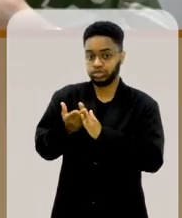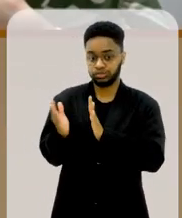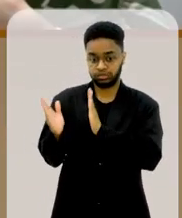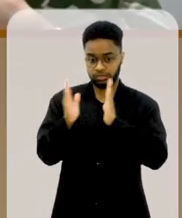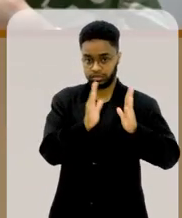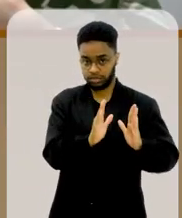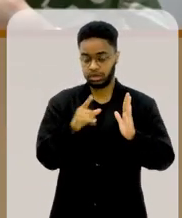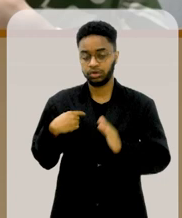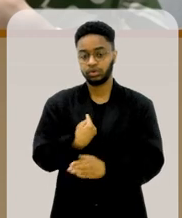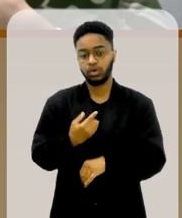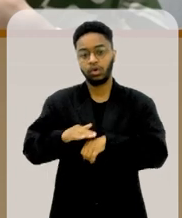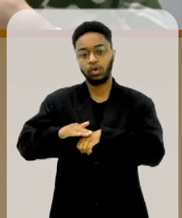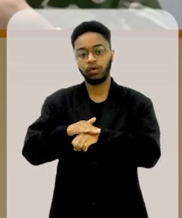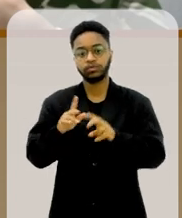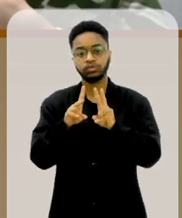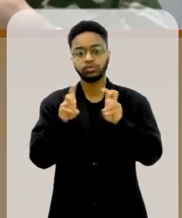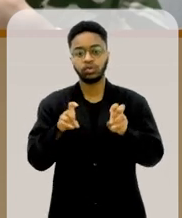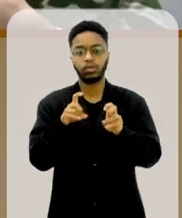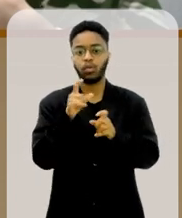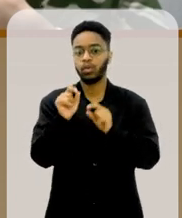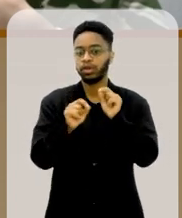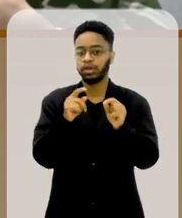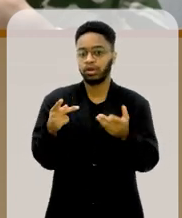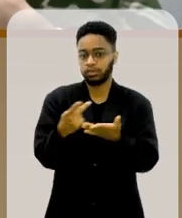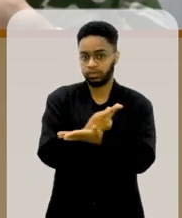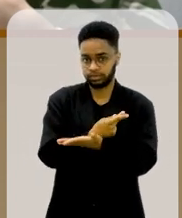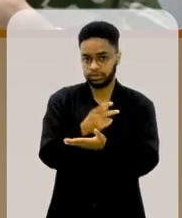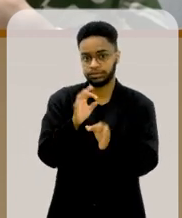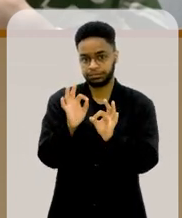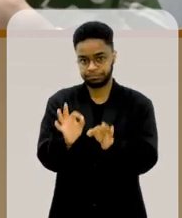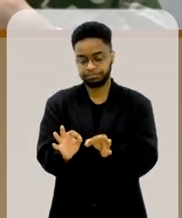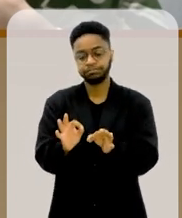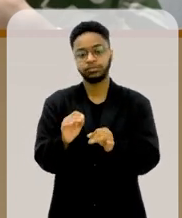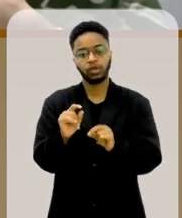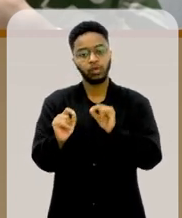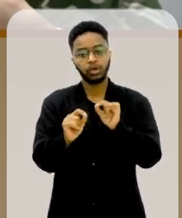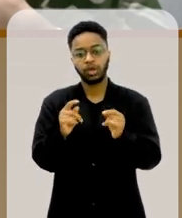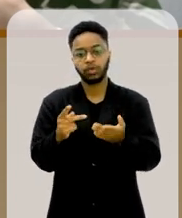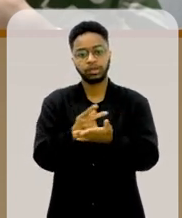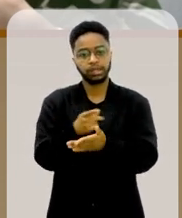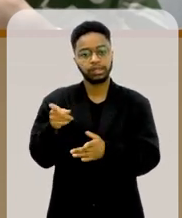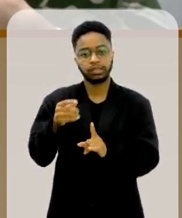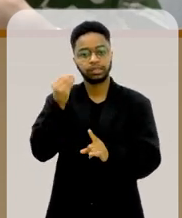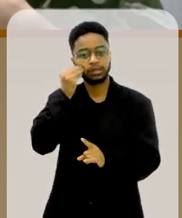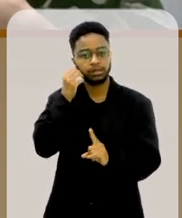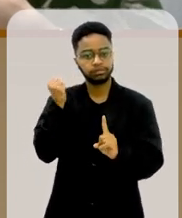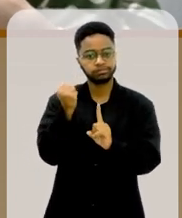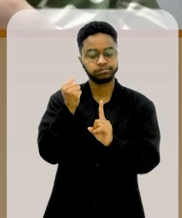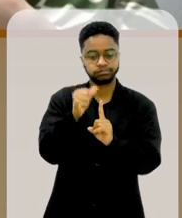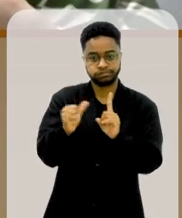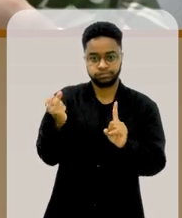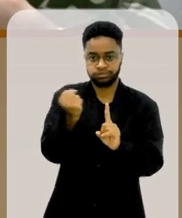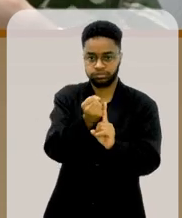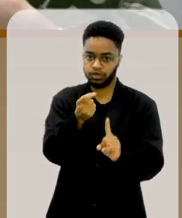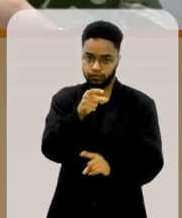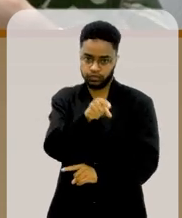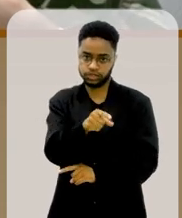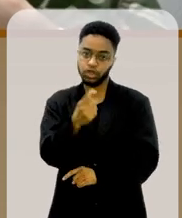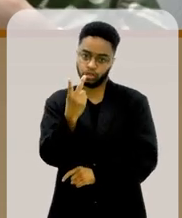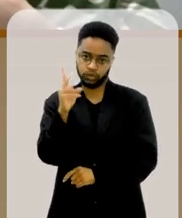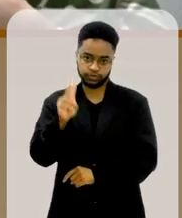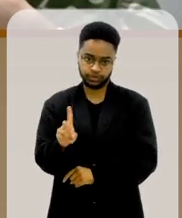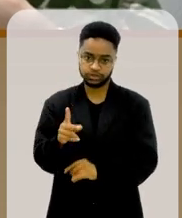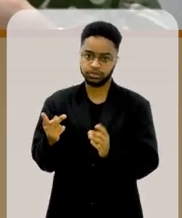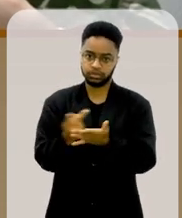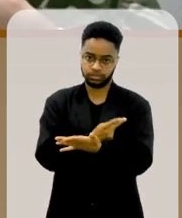anterior sobre o que aconteceu, né, nesse caso de tentativa de feminicídio, duas tentativas de